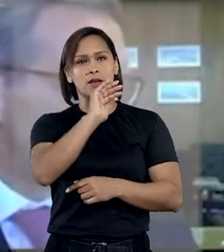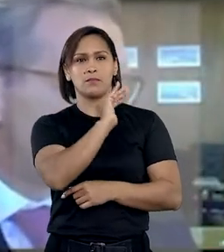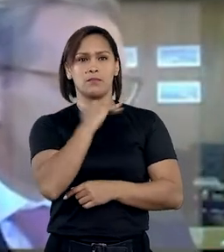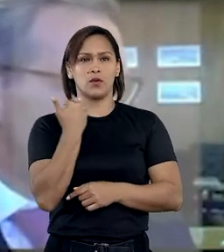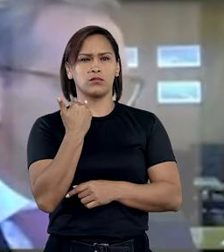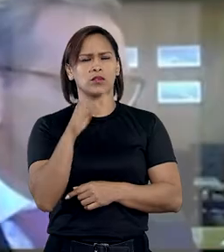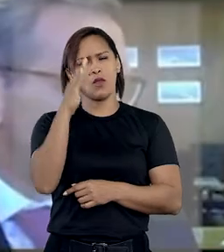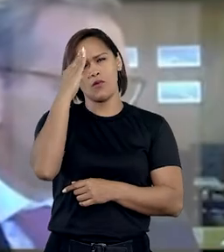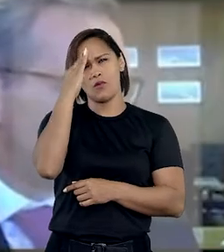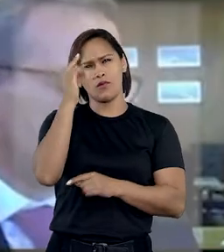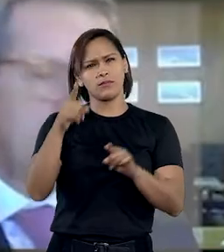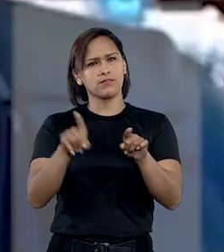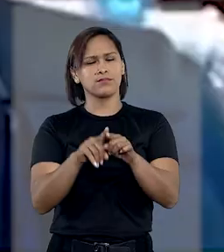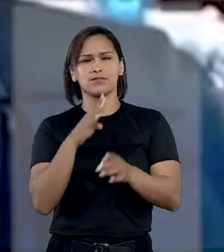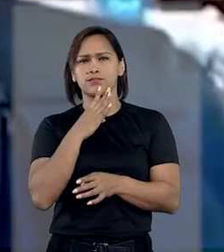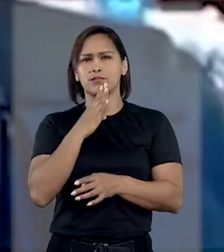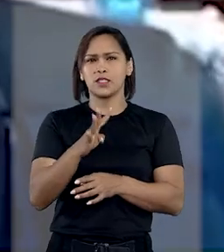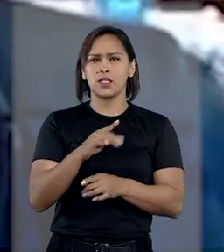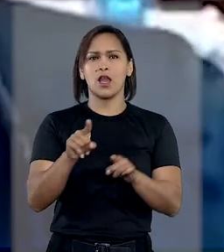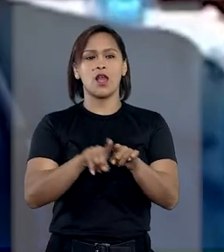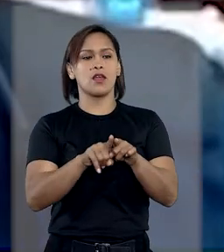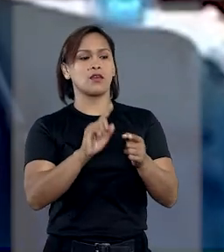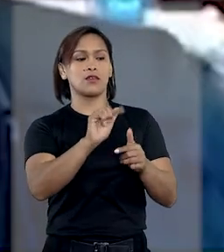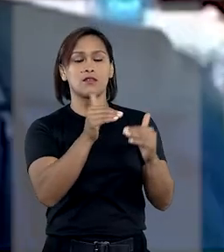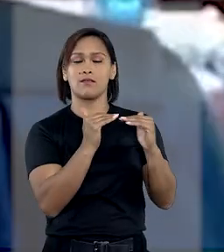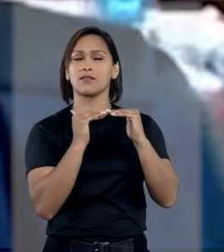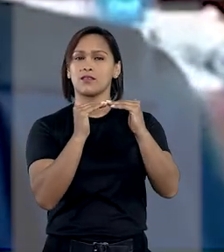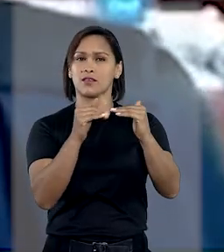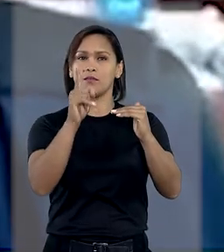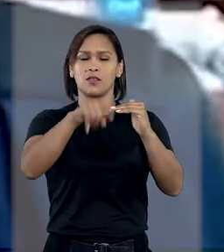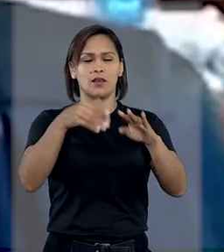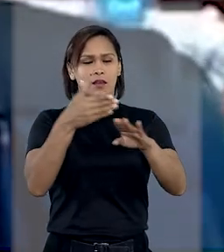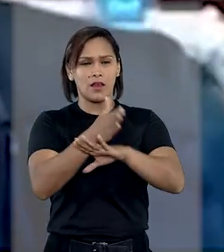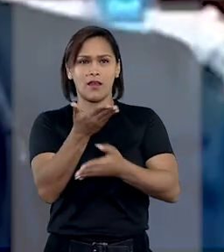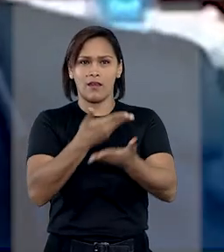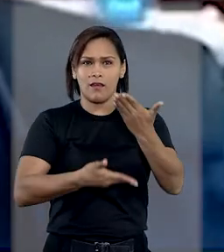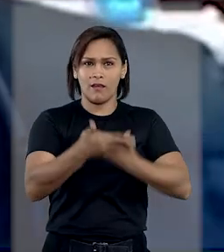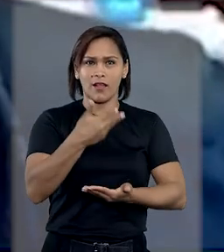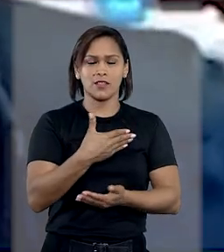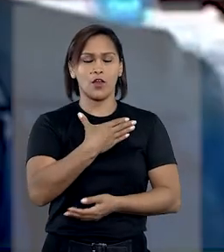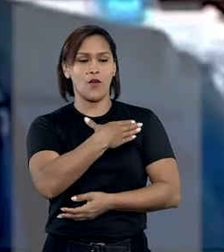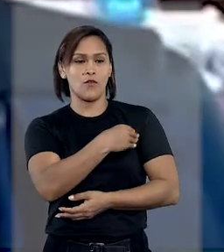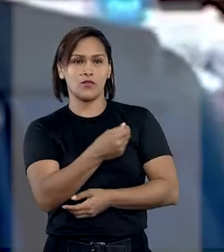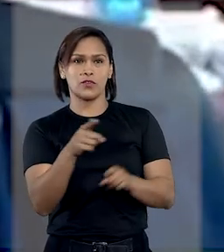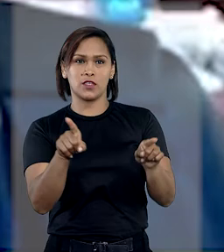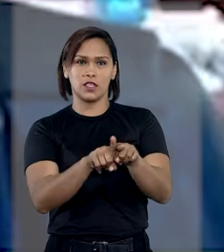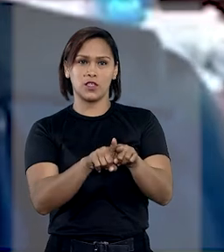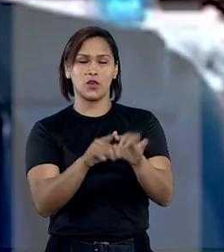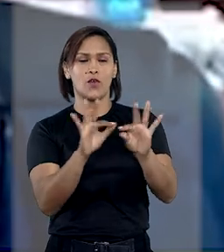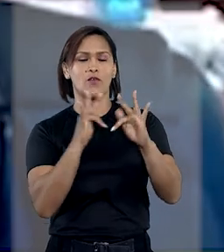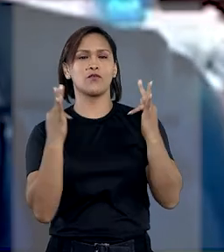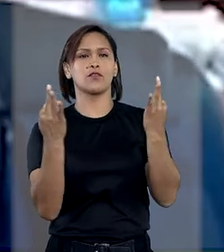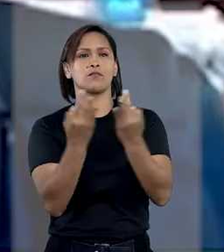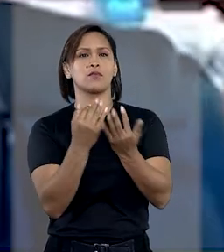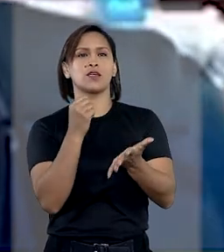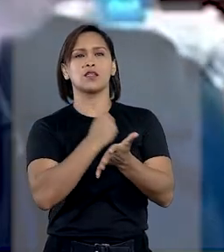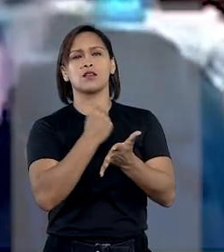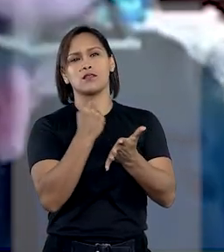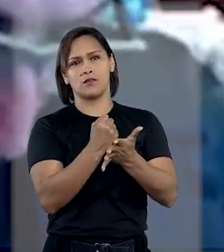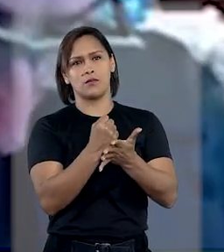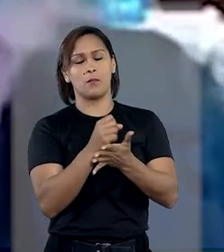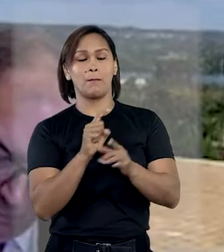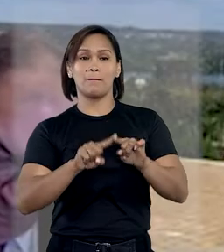-morto são desconhecidos da hipótese em que está pré-estabelecida essa relação de filiação, ainda que apenas